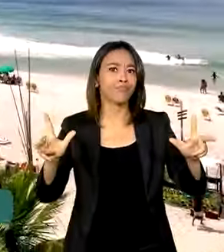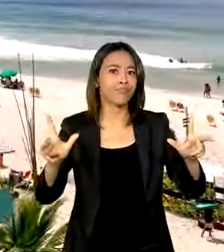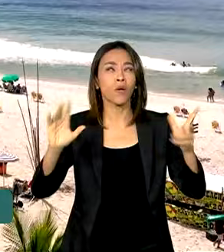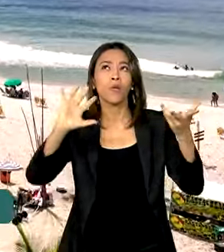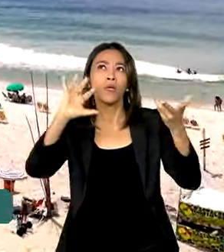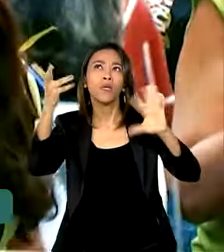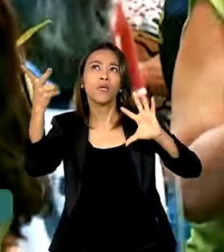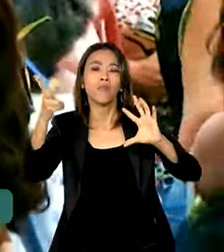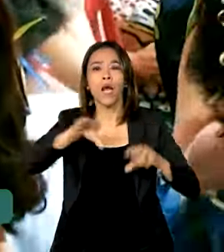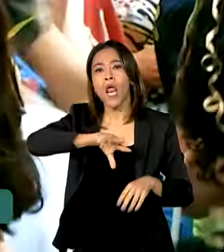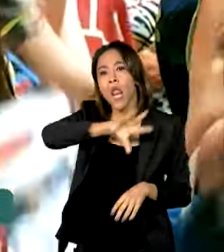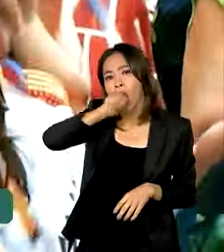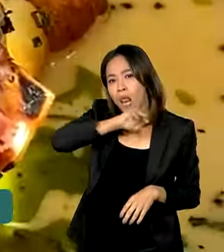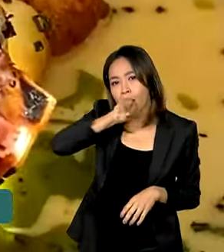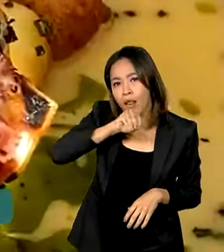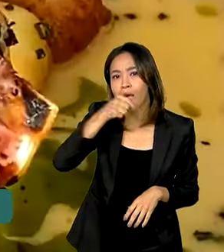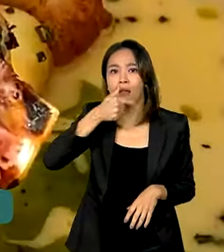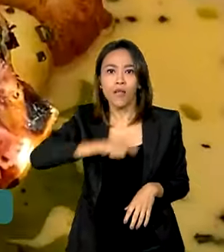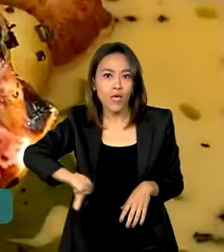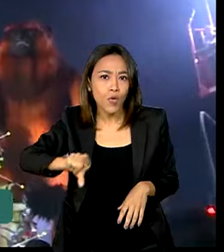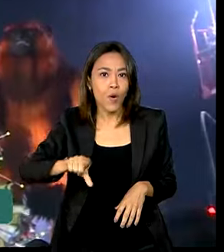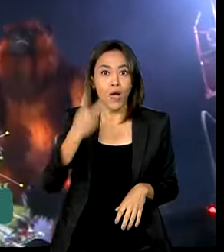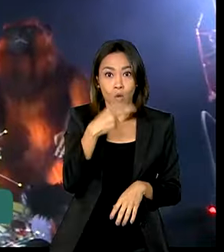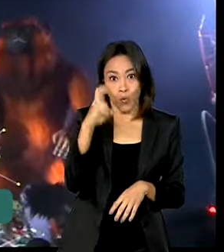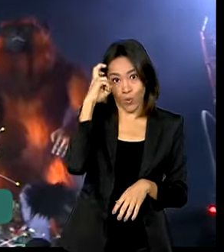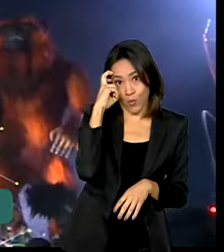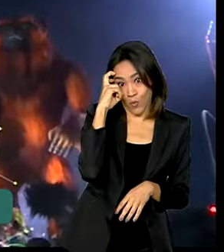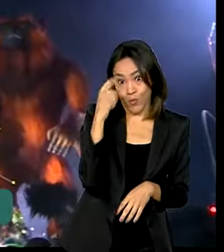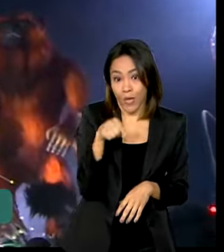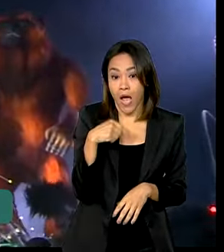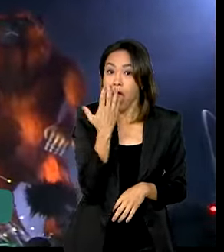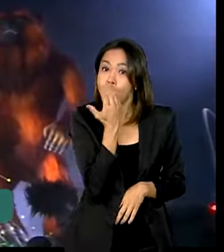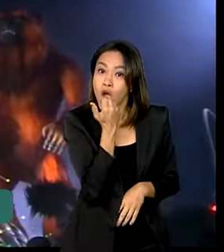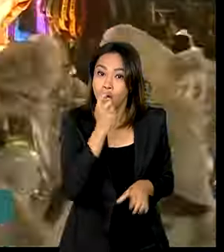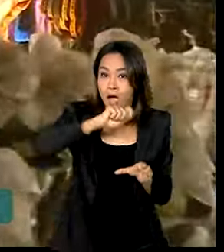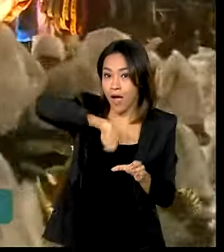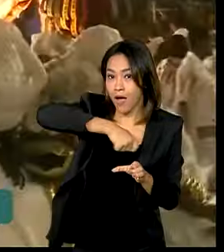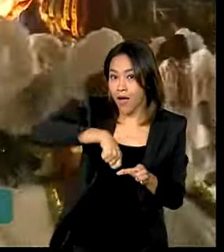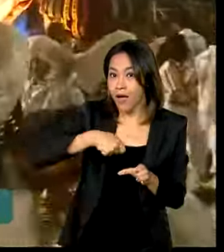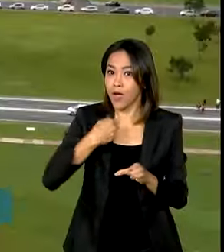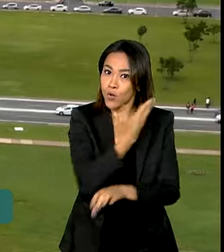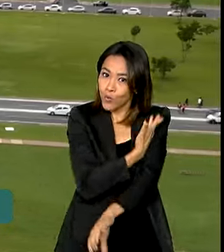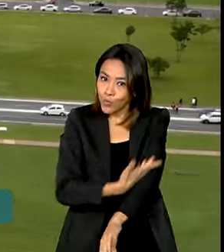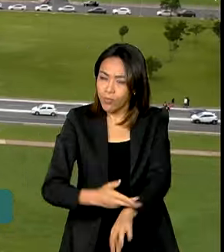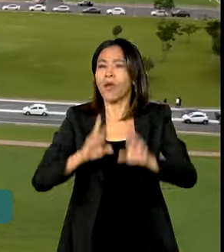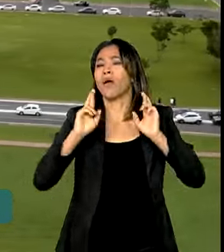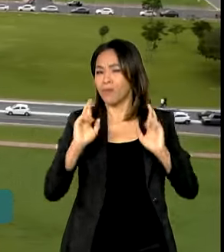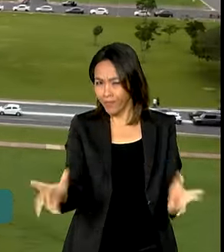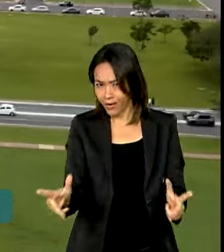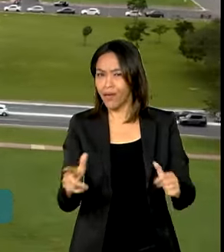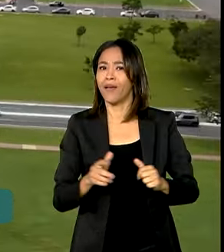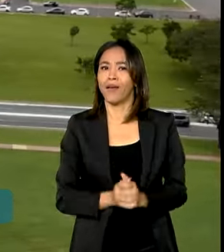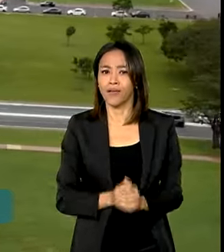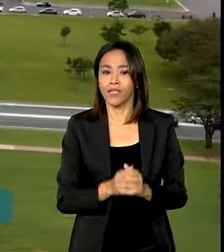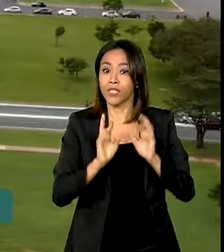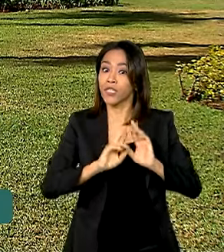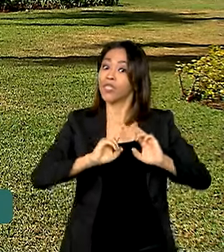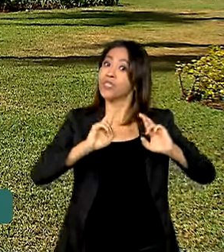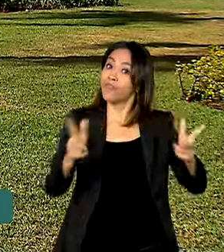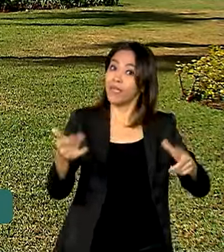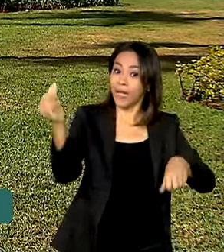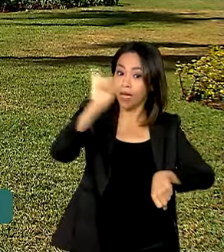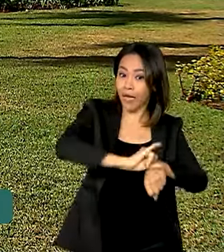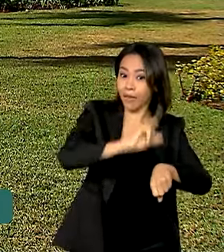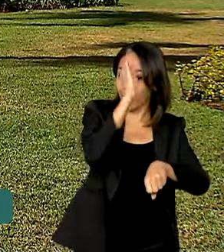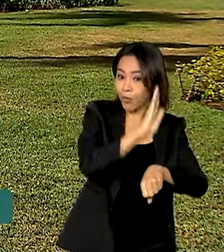clima e do idioma, a cultura, a culinária e os costumes também são diferentes. Ao contrário da capital brasileira,